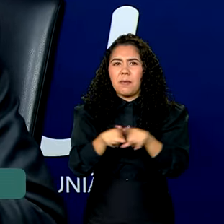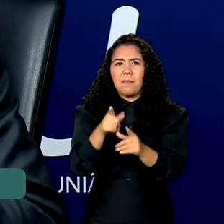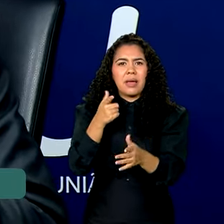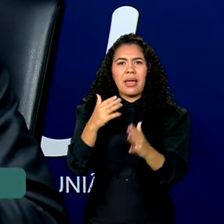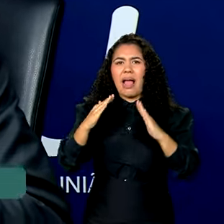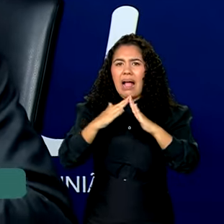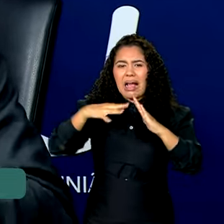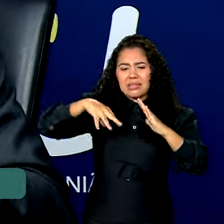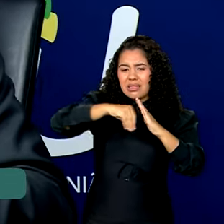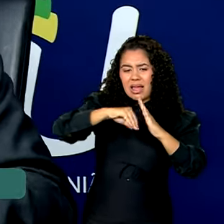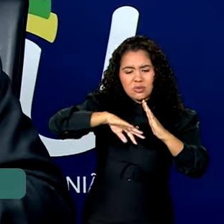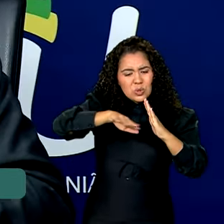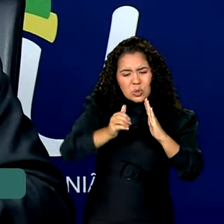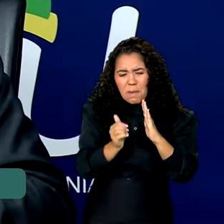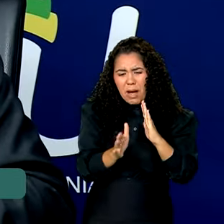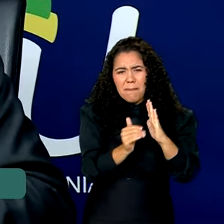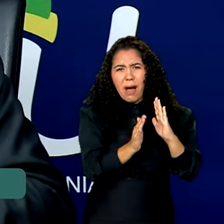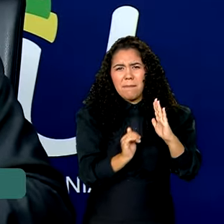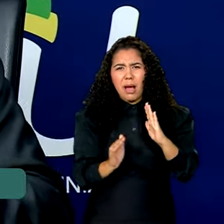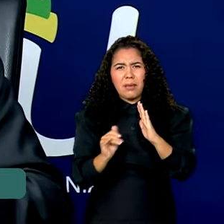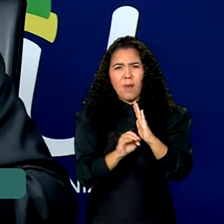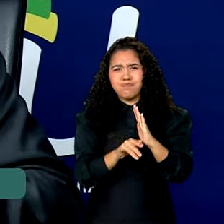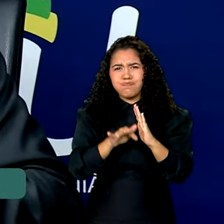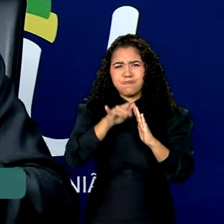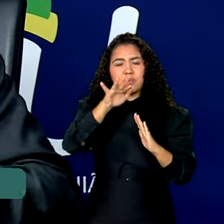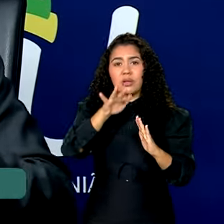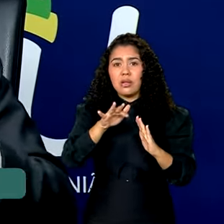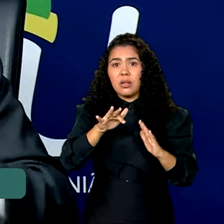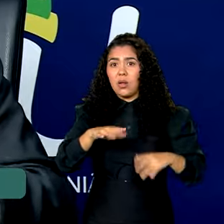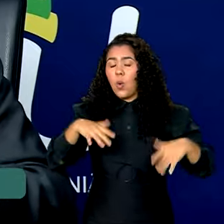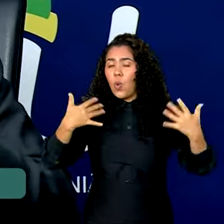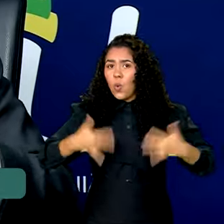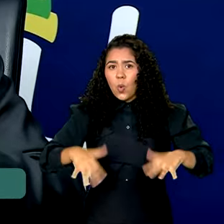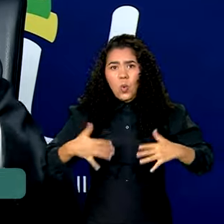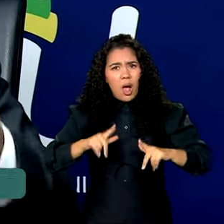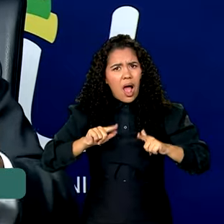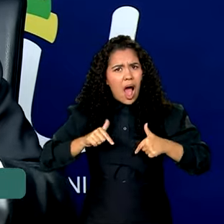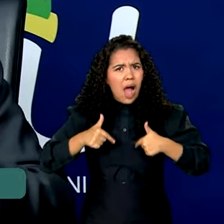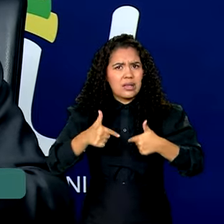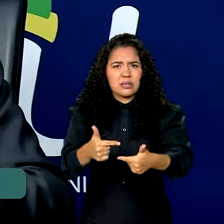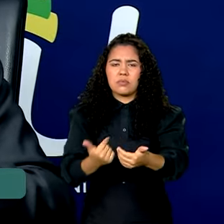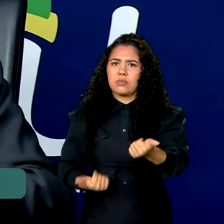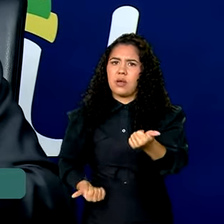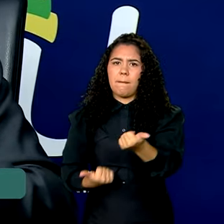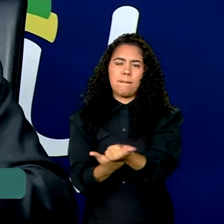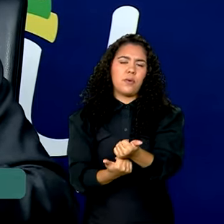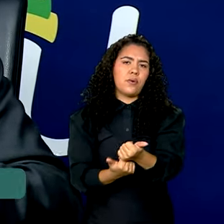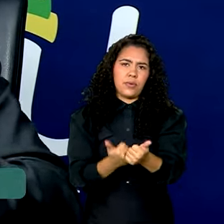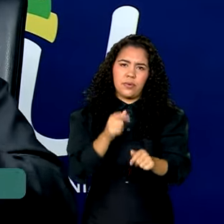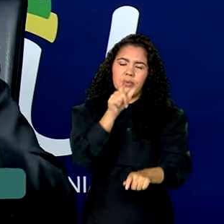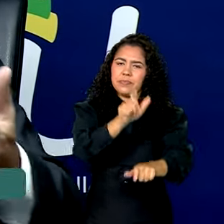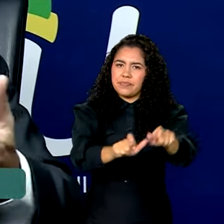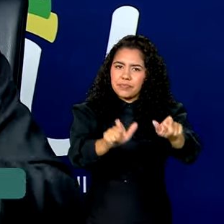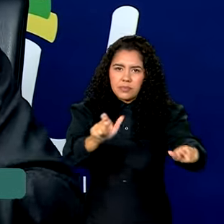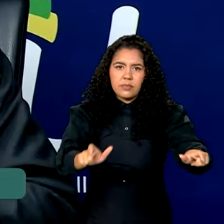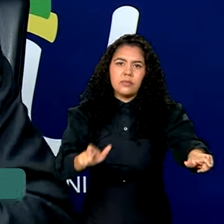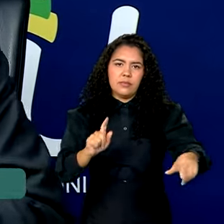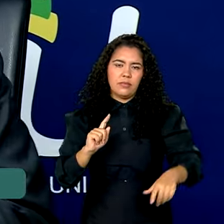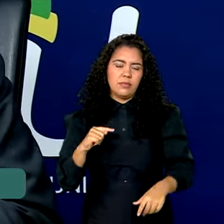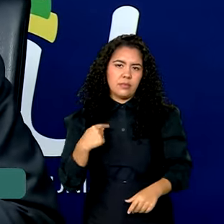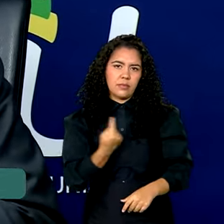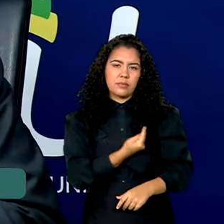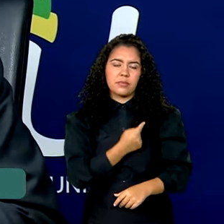dentro de casa. É o maior plano, a maior ação de apoio direto que nós já temos